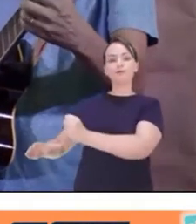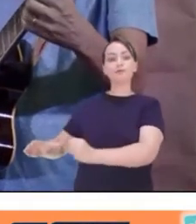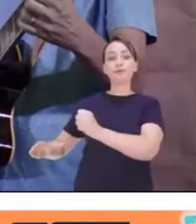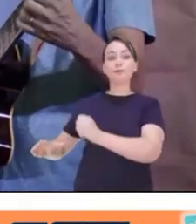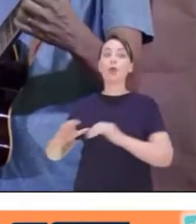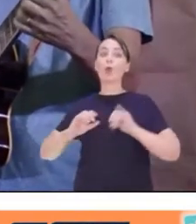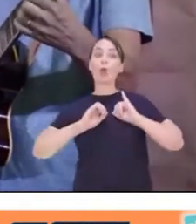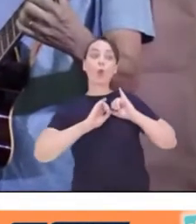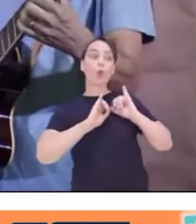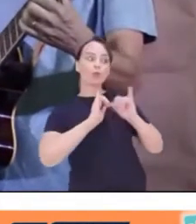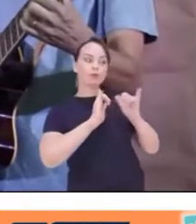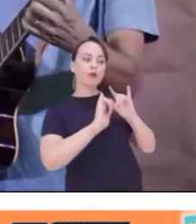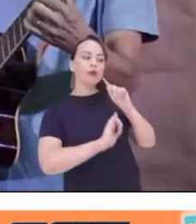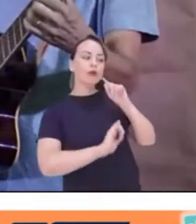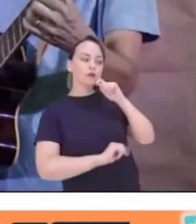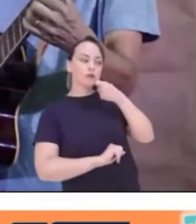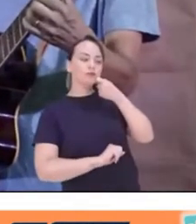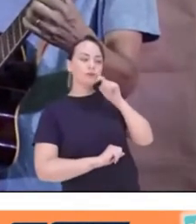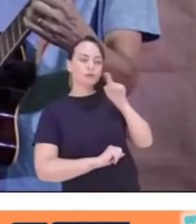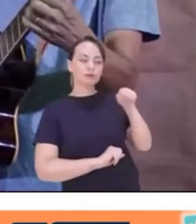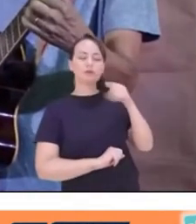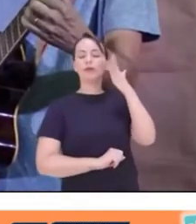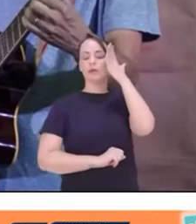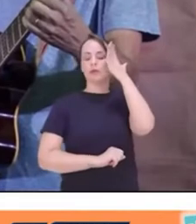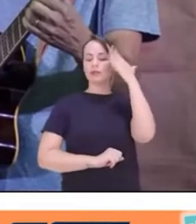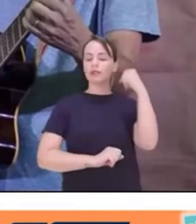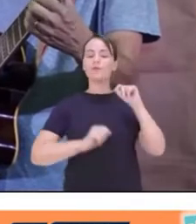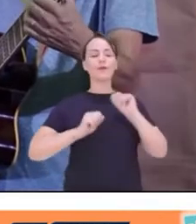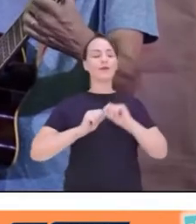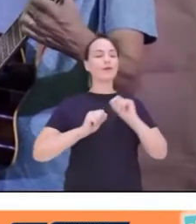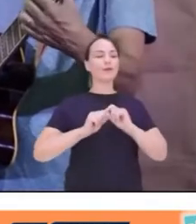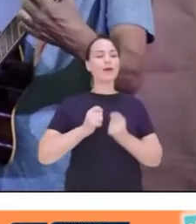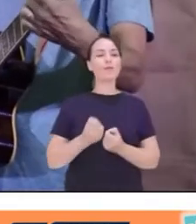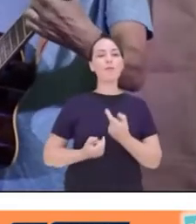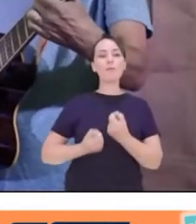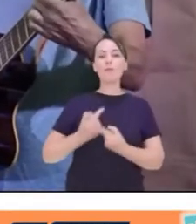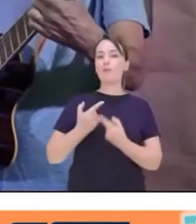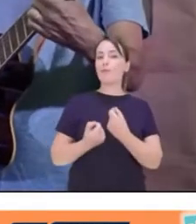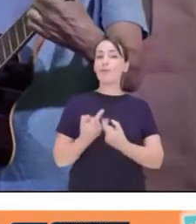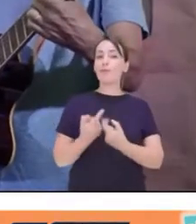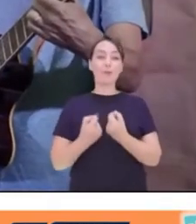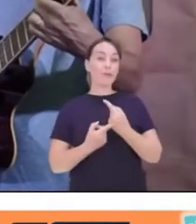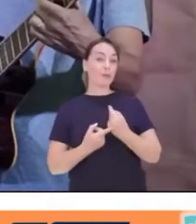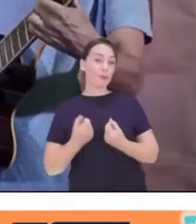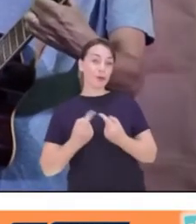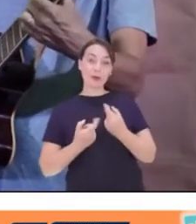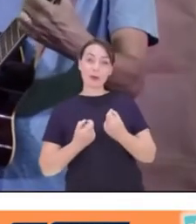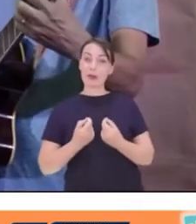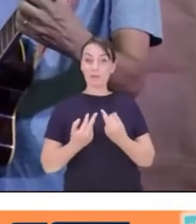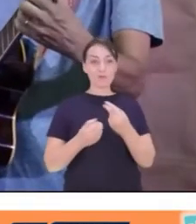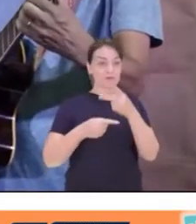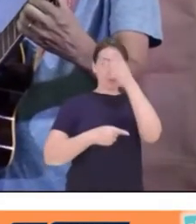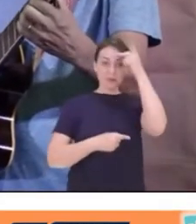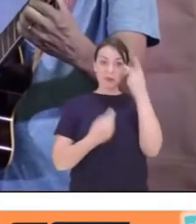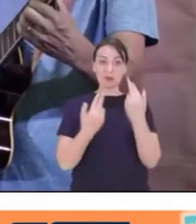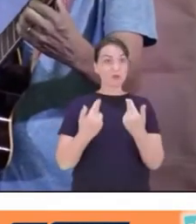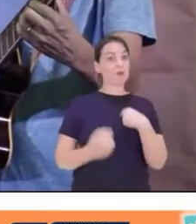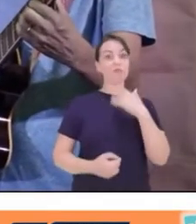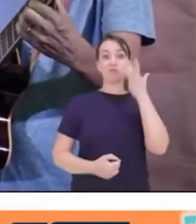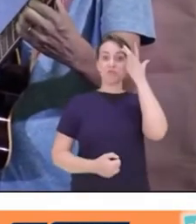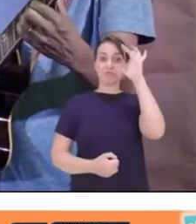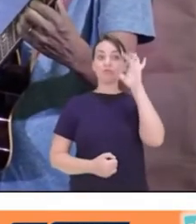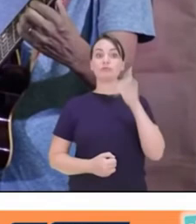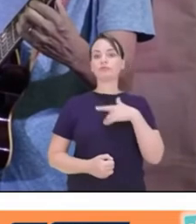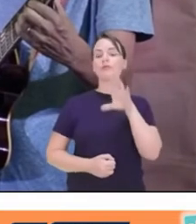segredinho. Dona Manuela sabia fazer pipocas como ninguém. Ela pegava uma colher de pau